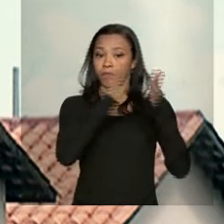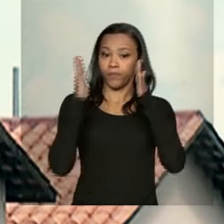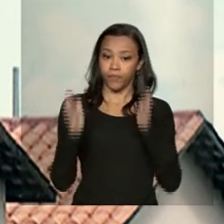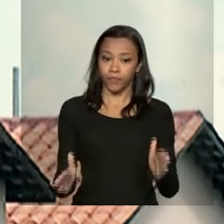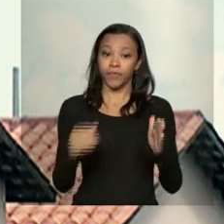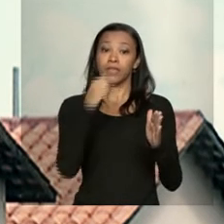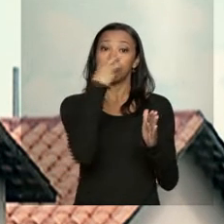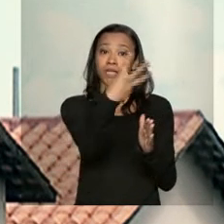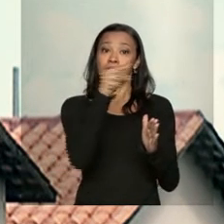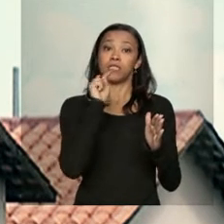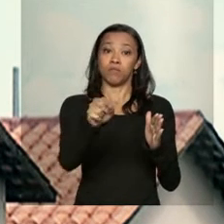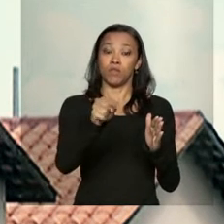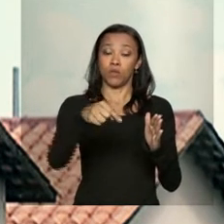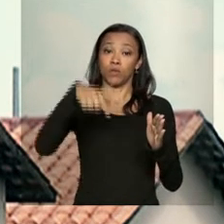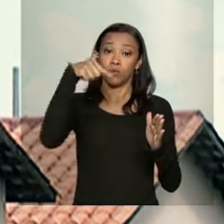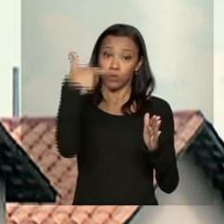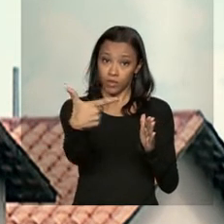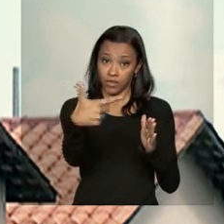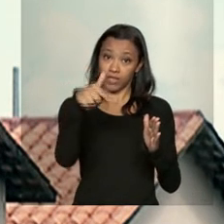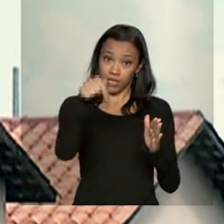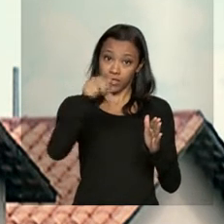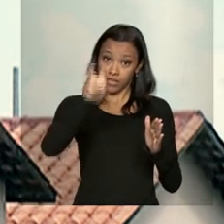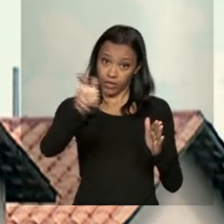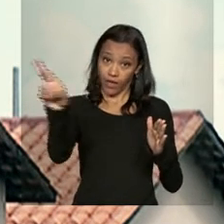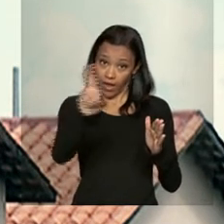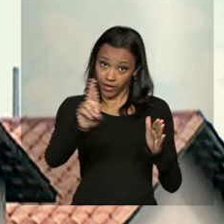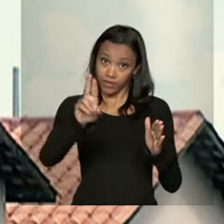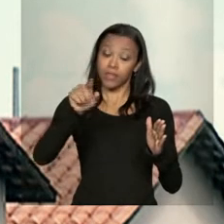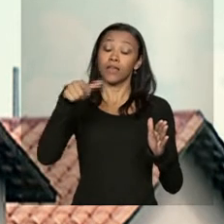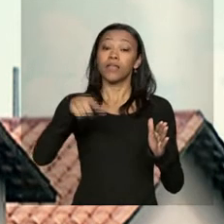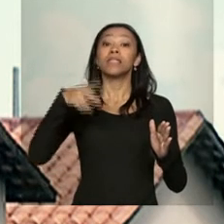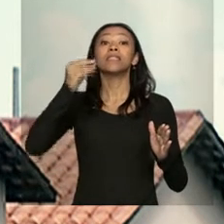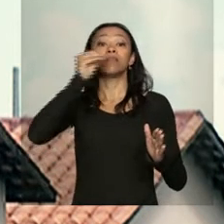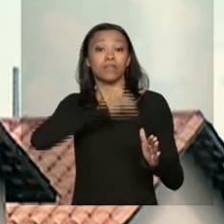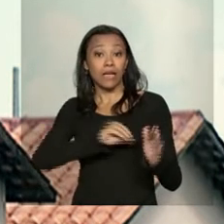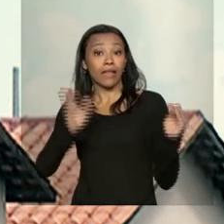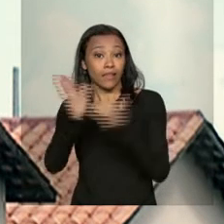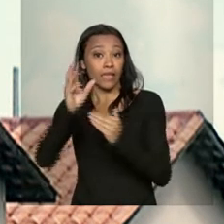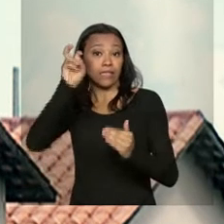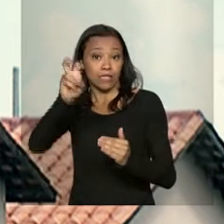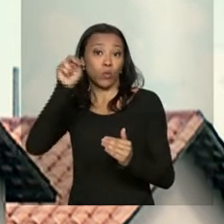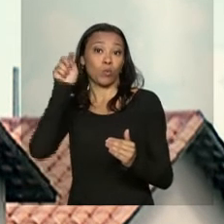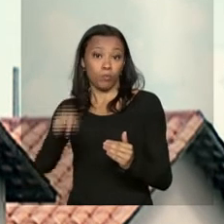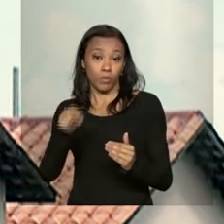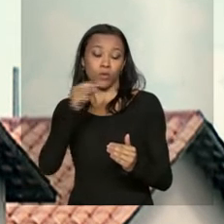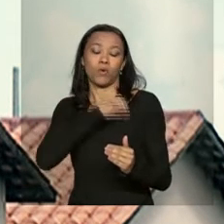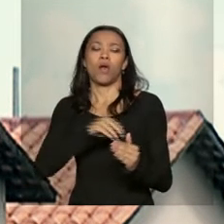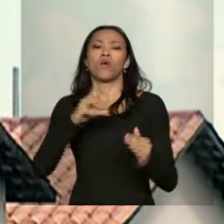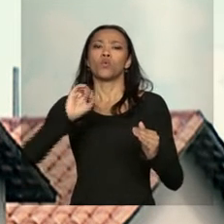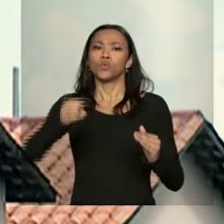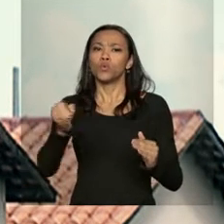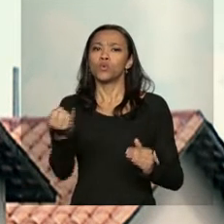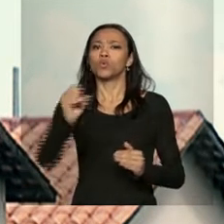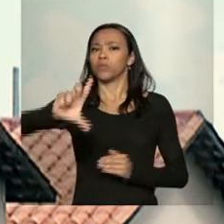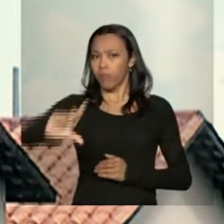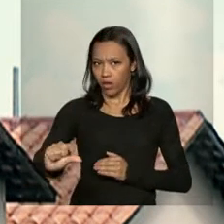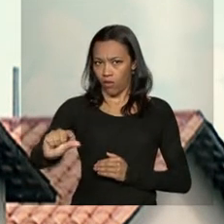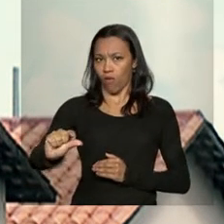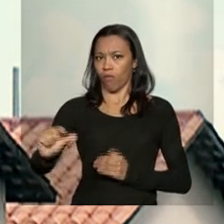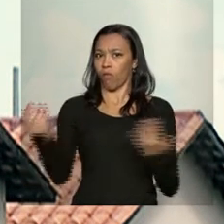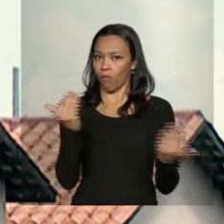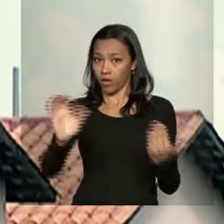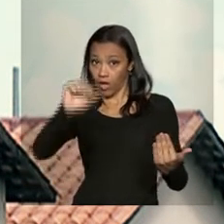R$.275 e R 5.000 por mês, o financiamento tem juros menores dos de mercado.